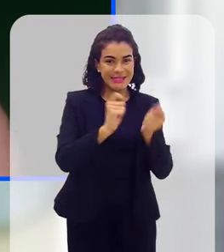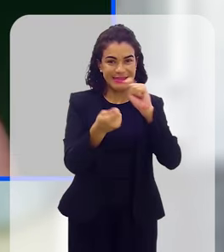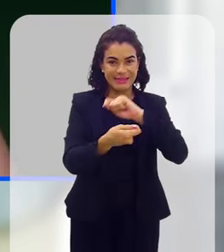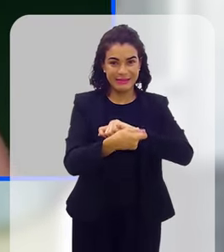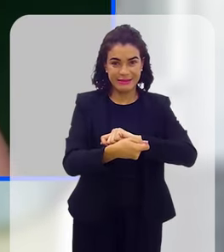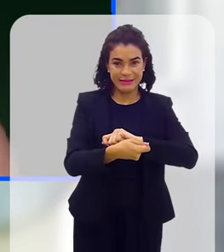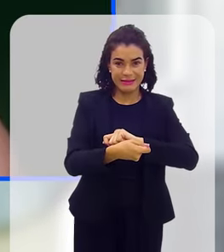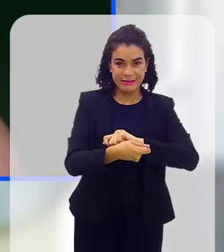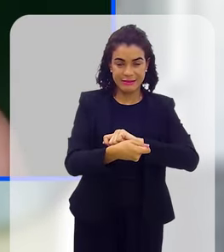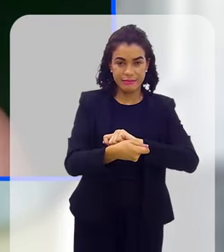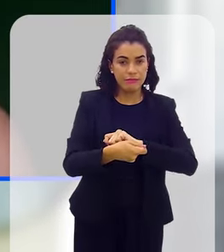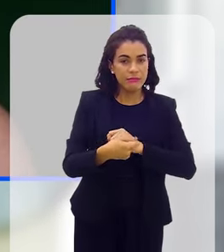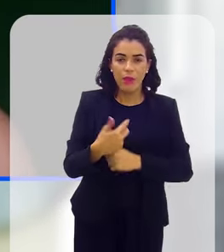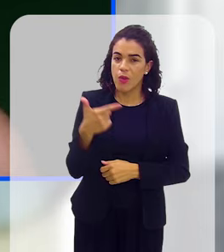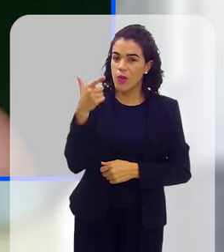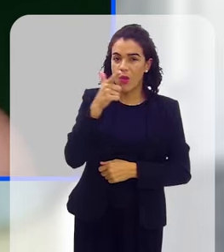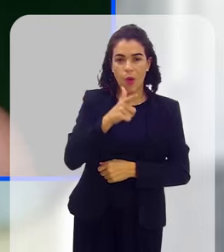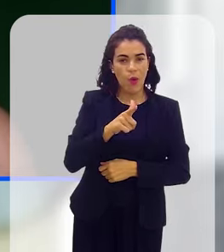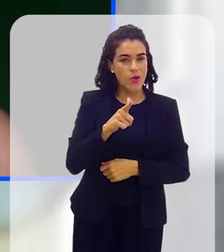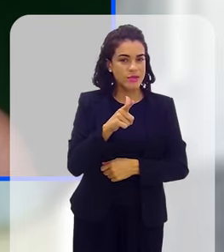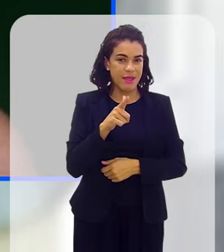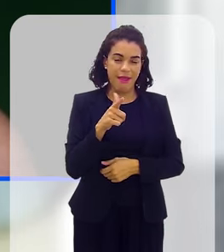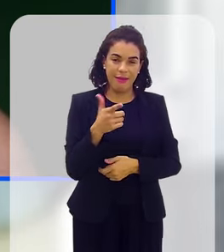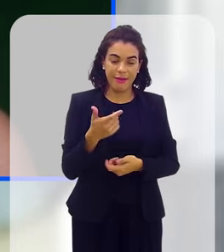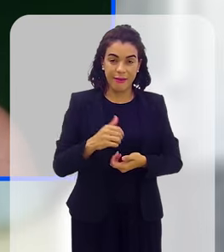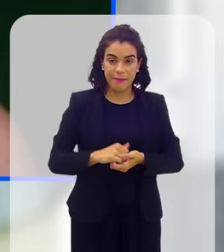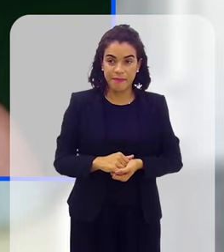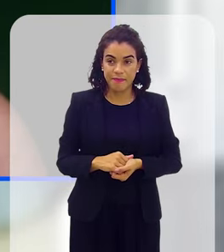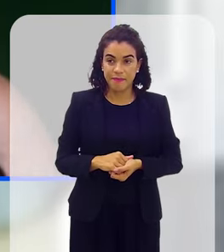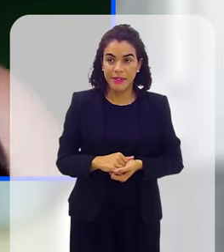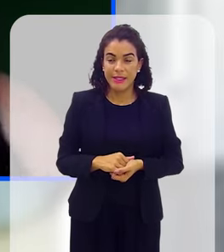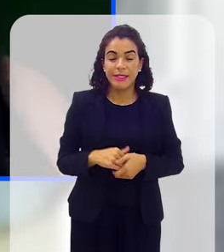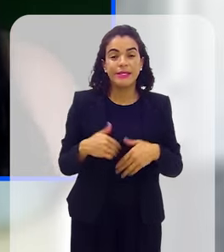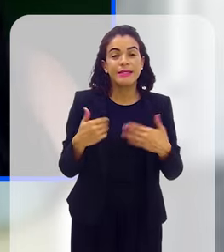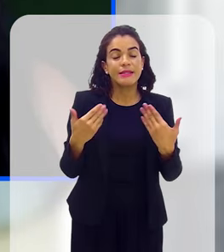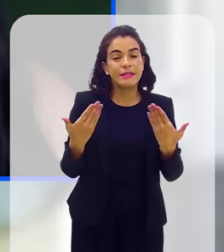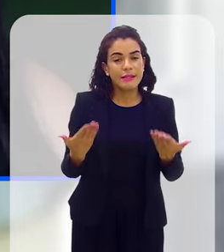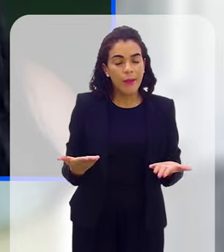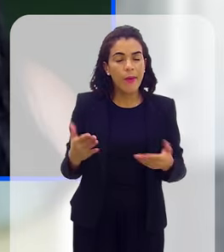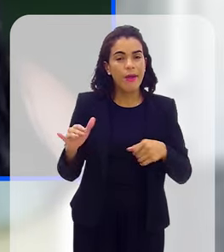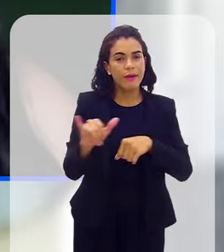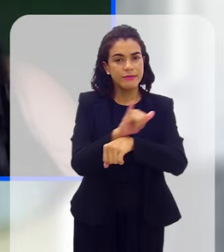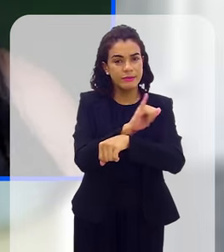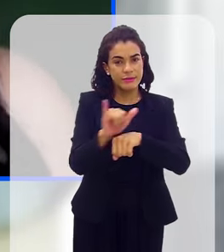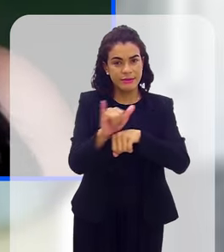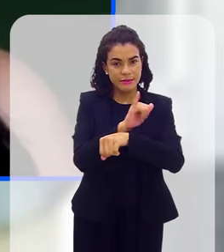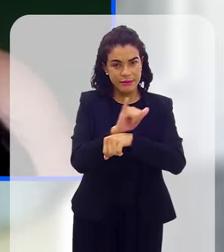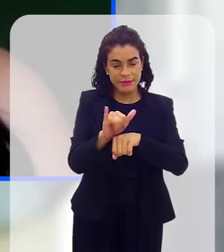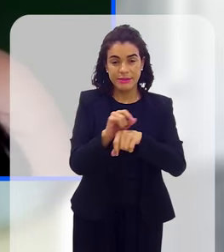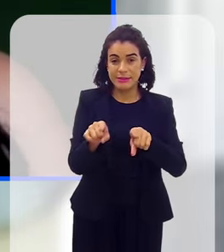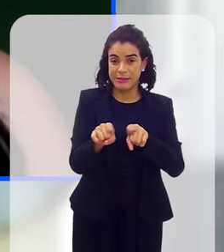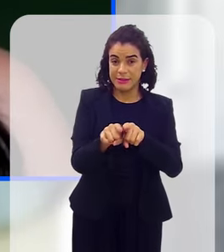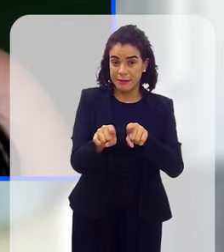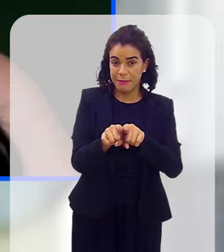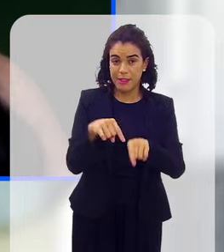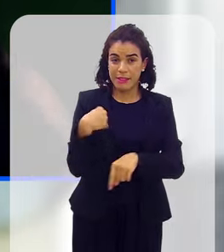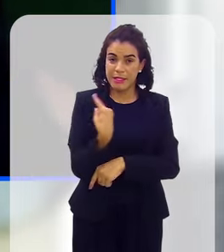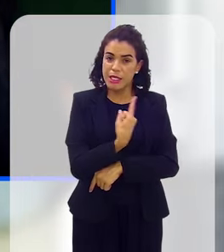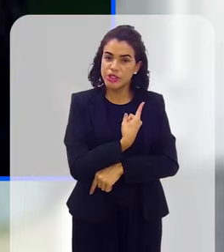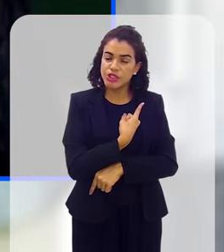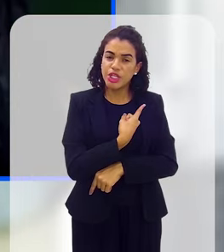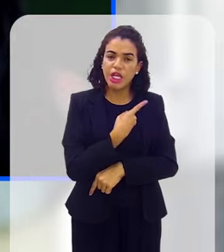senão ela não vai para o cadastro de fornecedores. Isso é uma forma também da gente estar